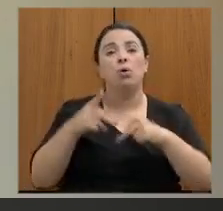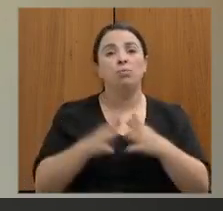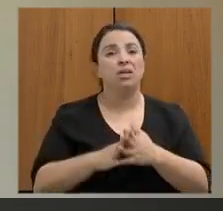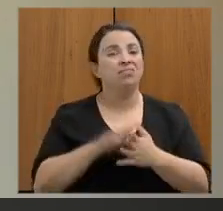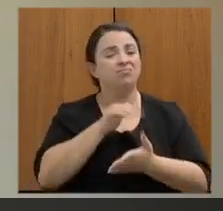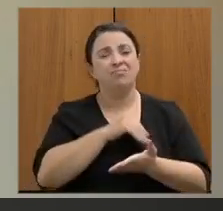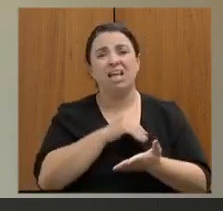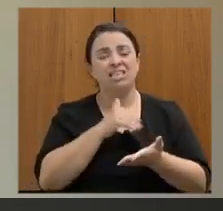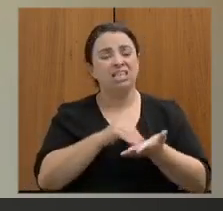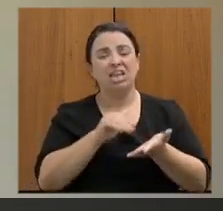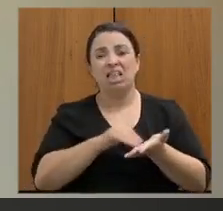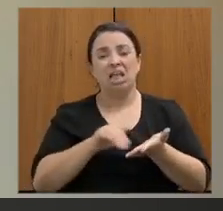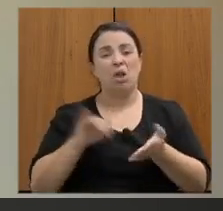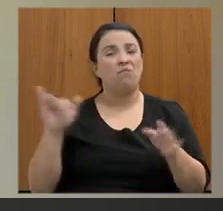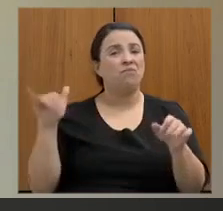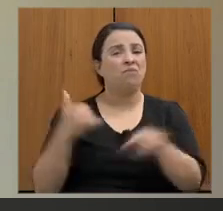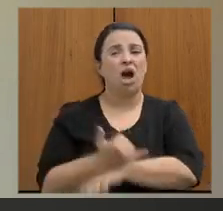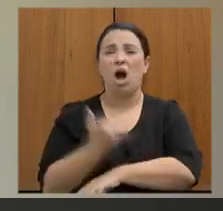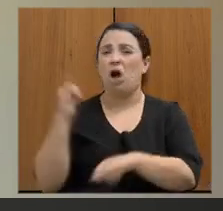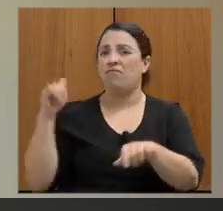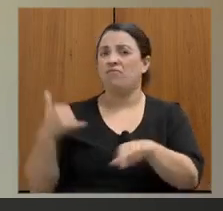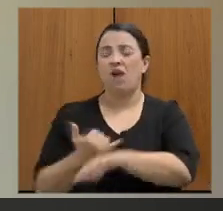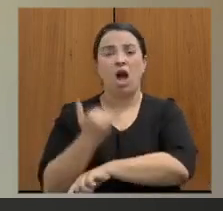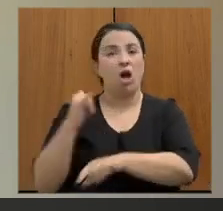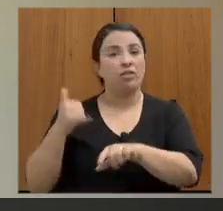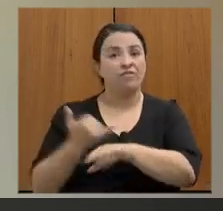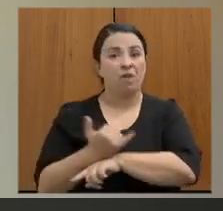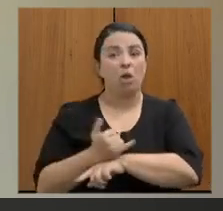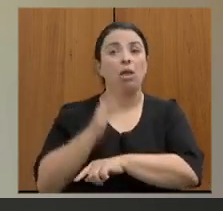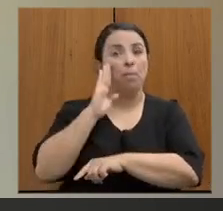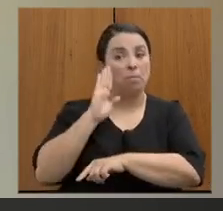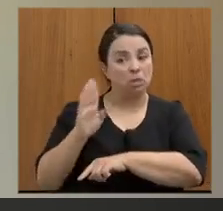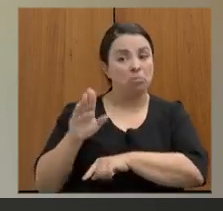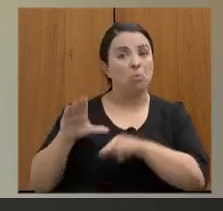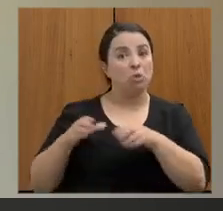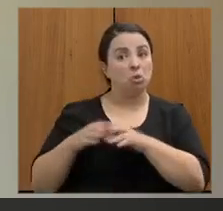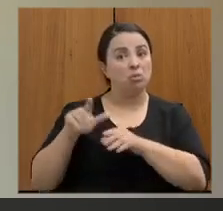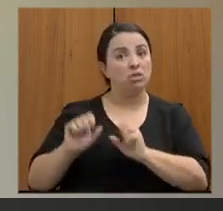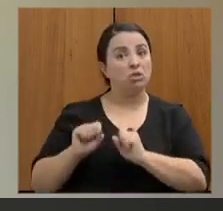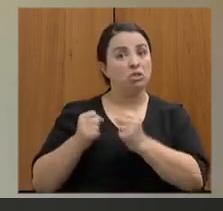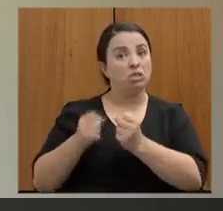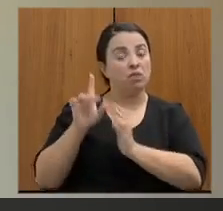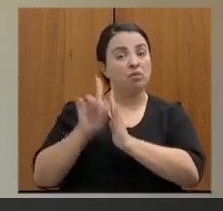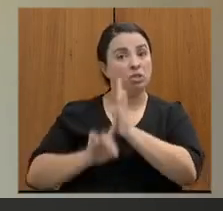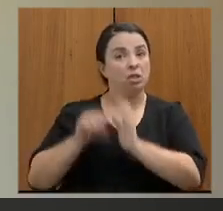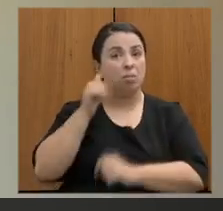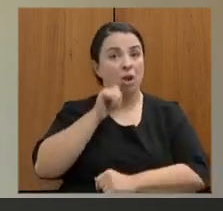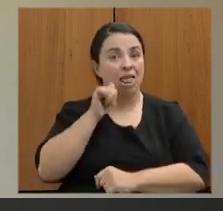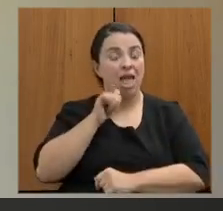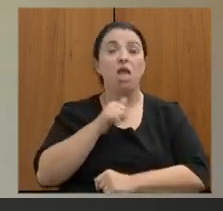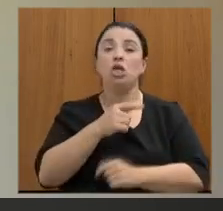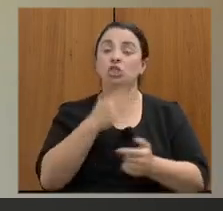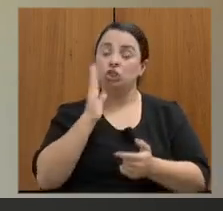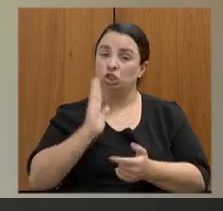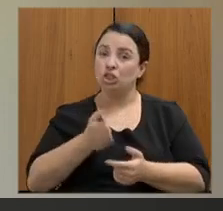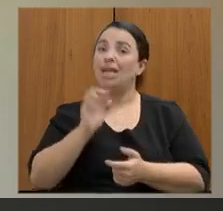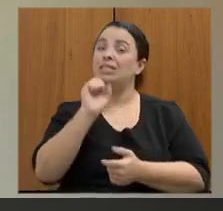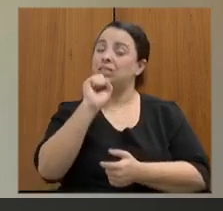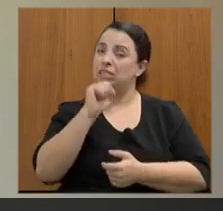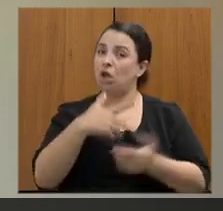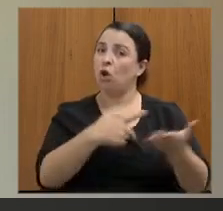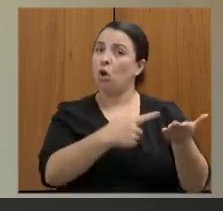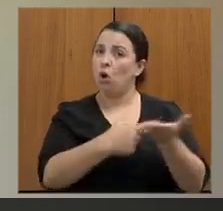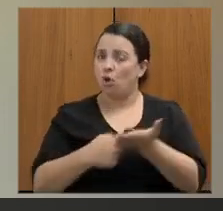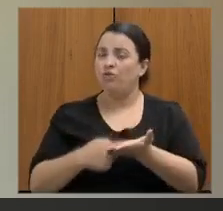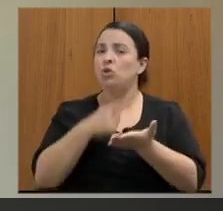comparece e das Comissões de Defesa dos Direitos da Mulher eu posso afirmar a Secretaria foi convidada sim para diversas